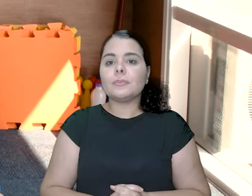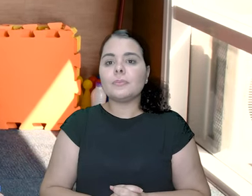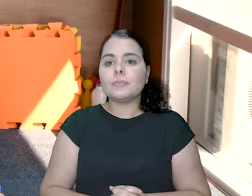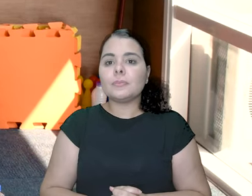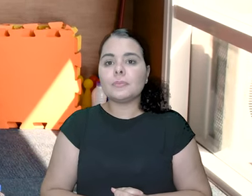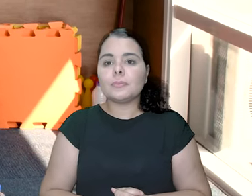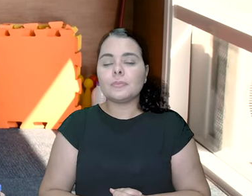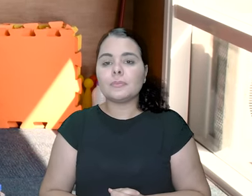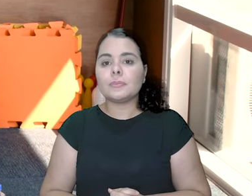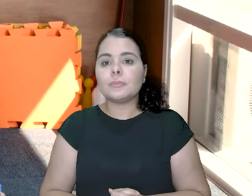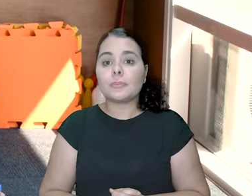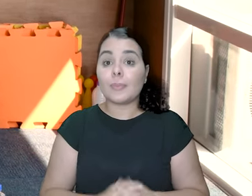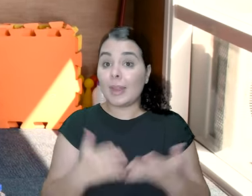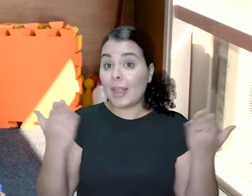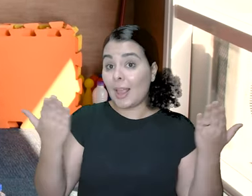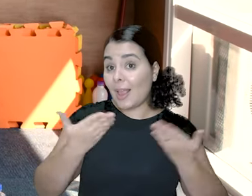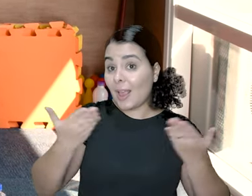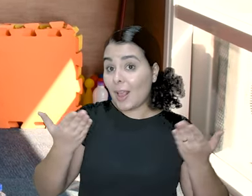bloquinho está demais.